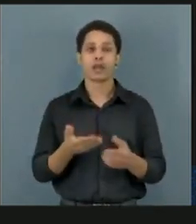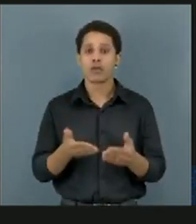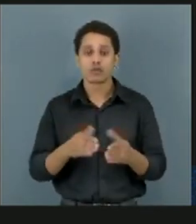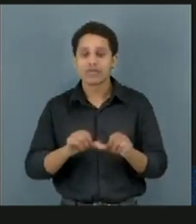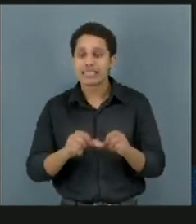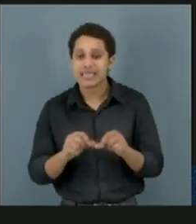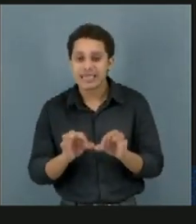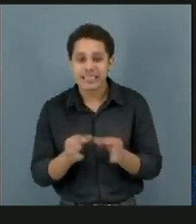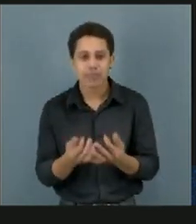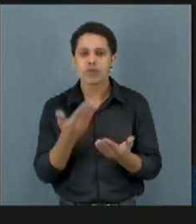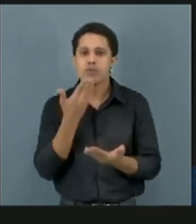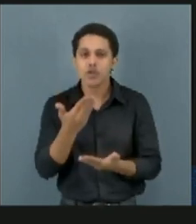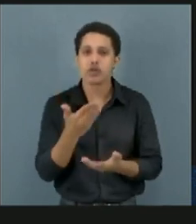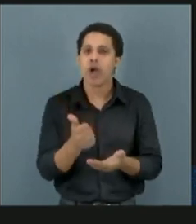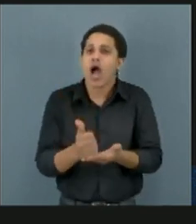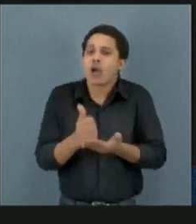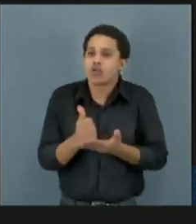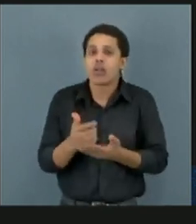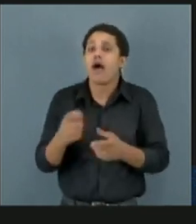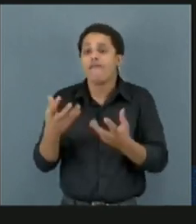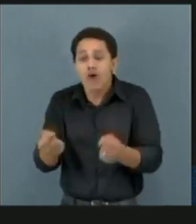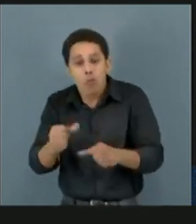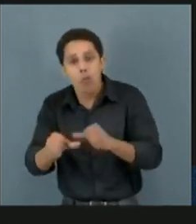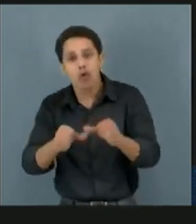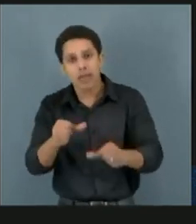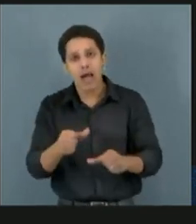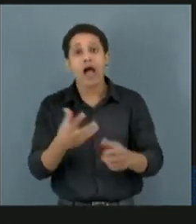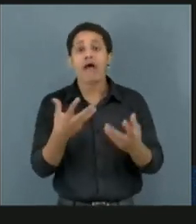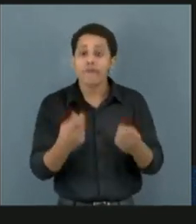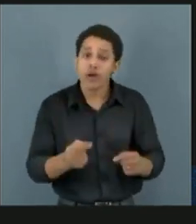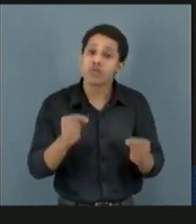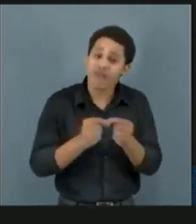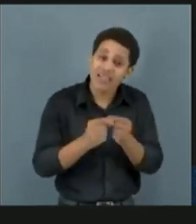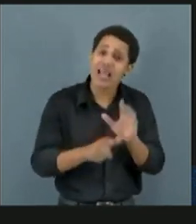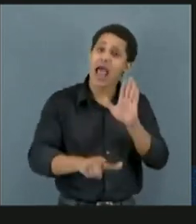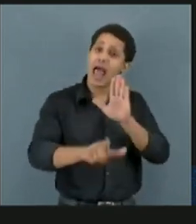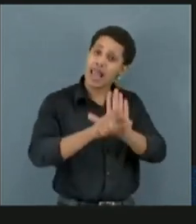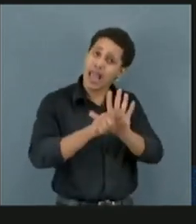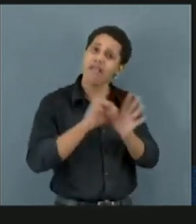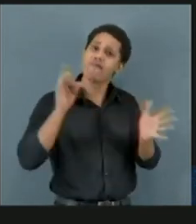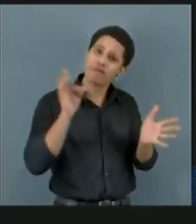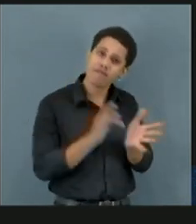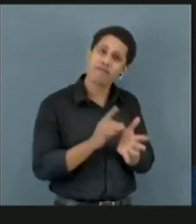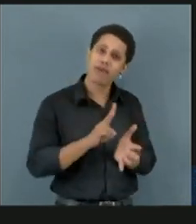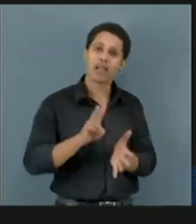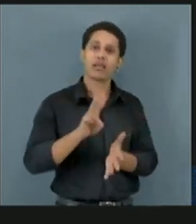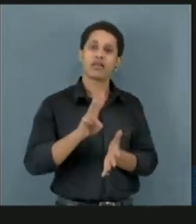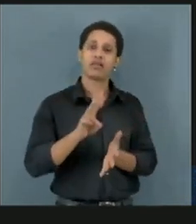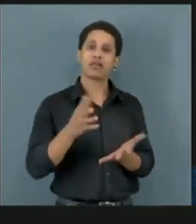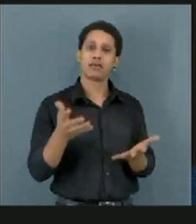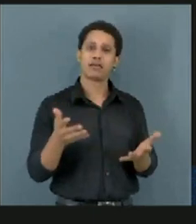ajuda. Vamos mudar isso? Vamos fazer valer a lei 13.819? A lei...